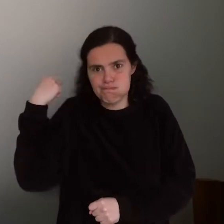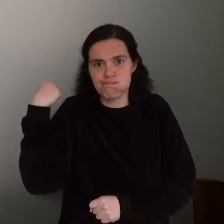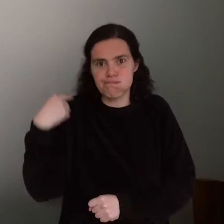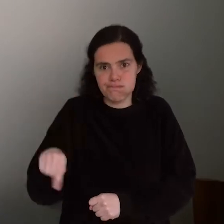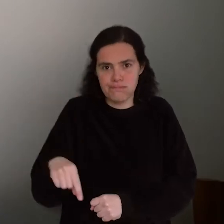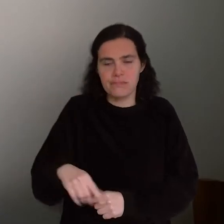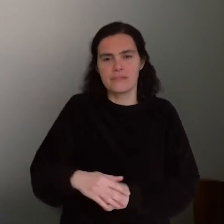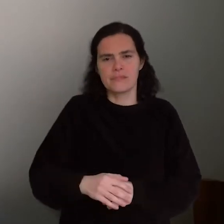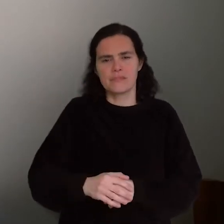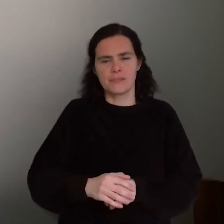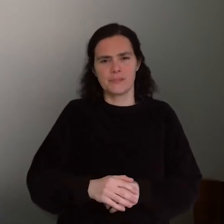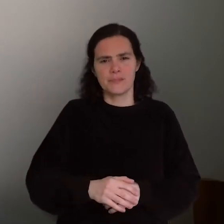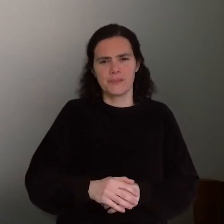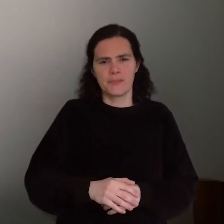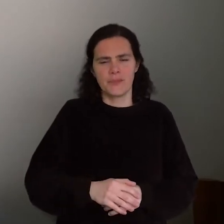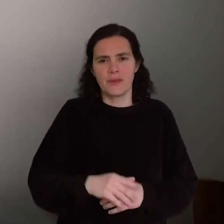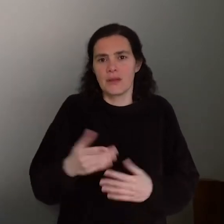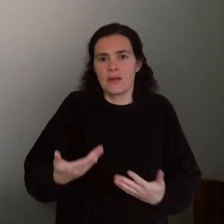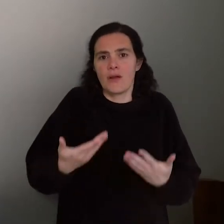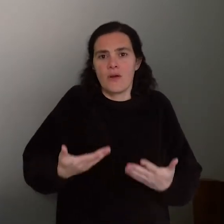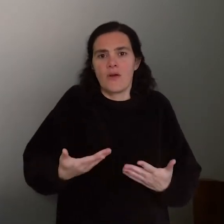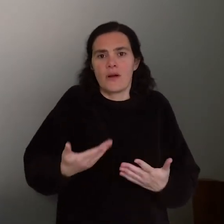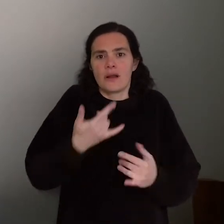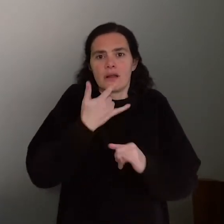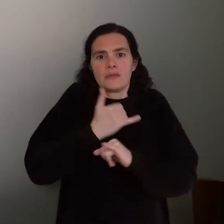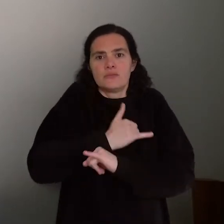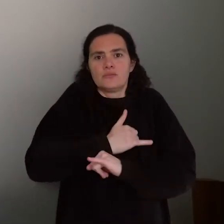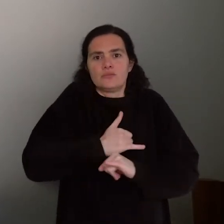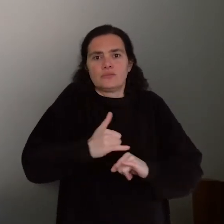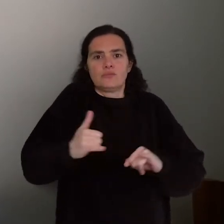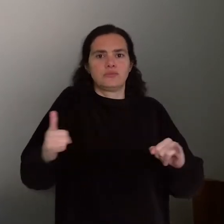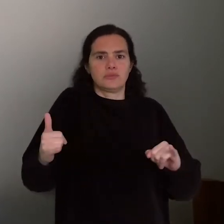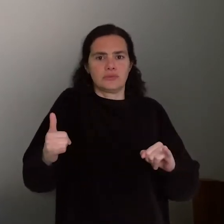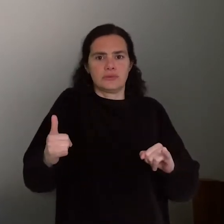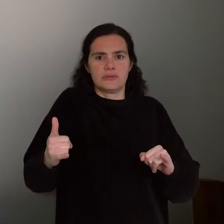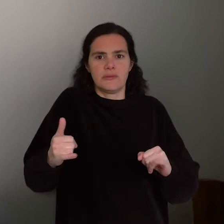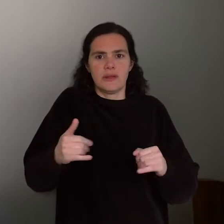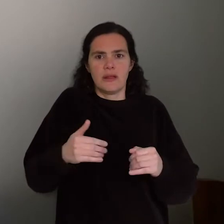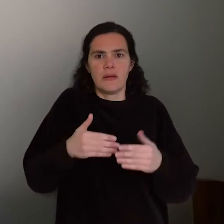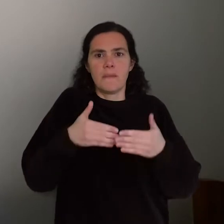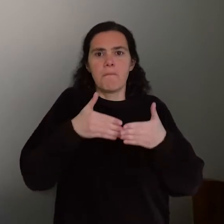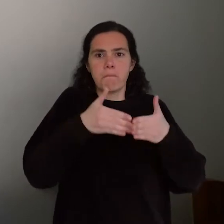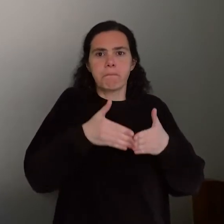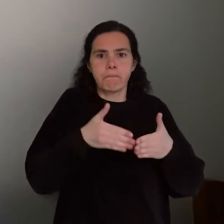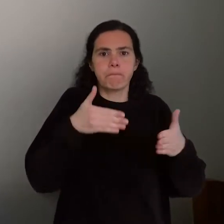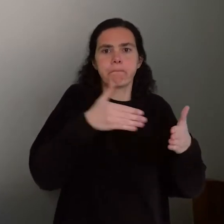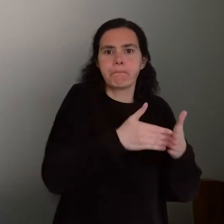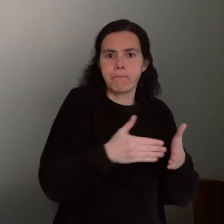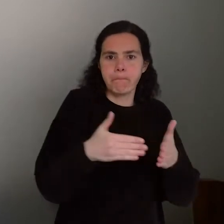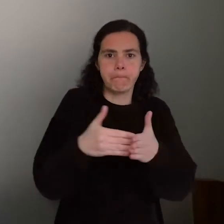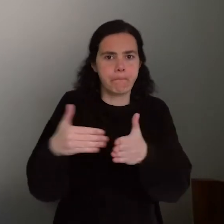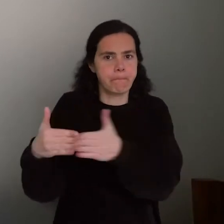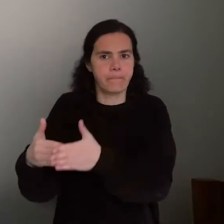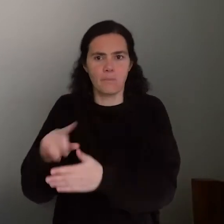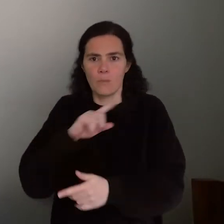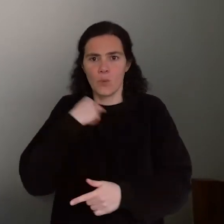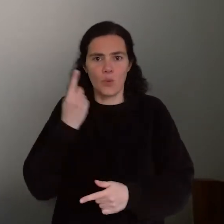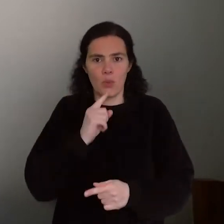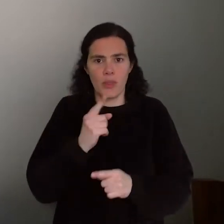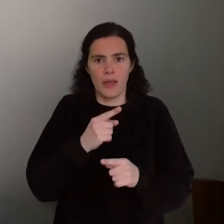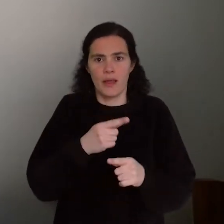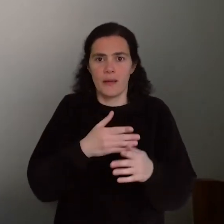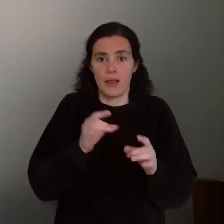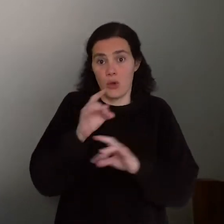momento é impossível aportar na maior parte dos portos europeus e, portanto,